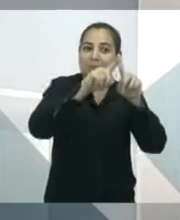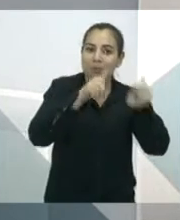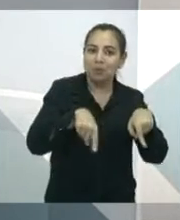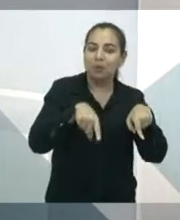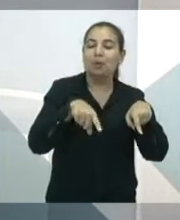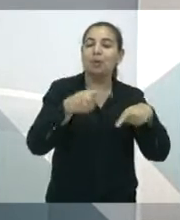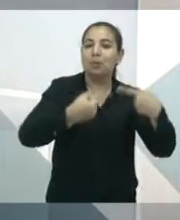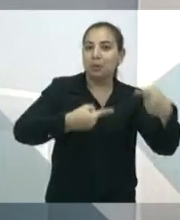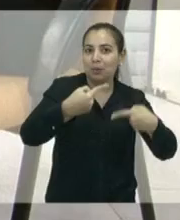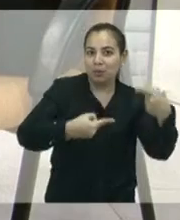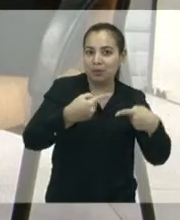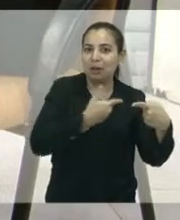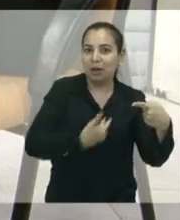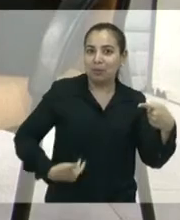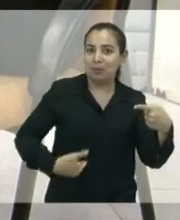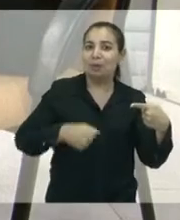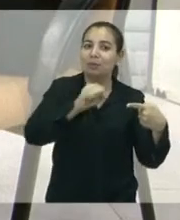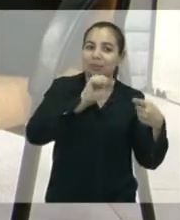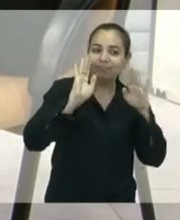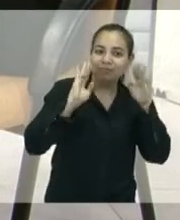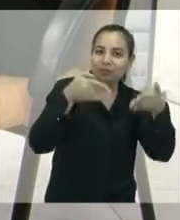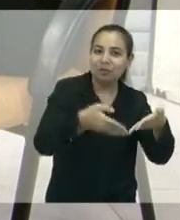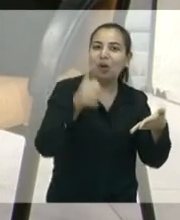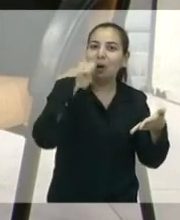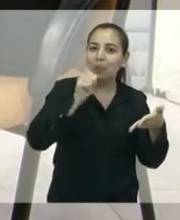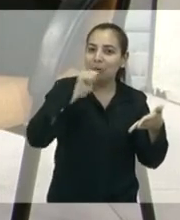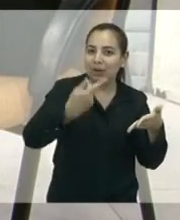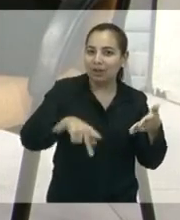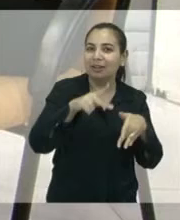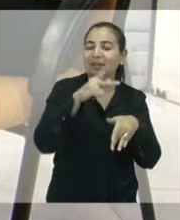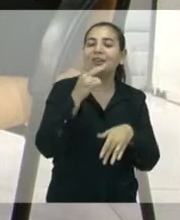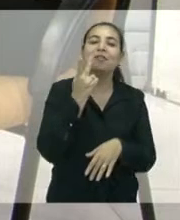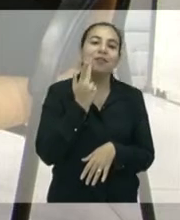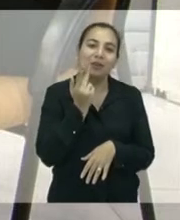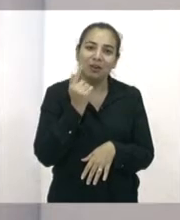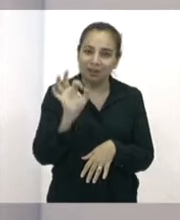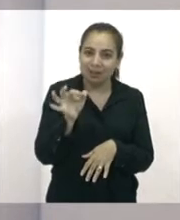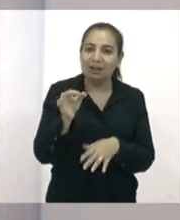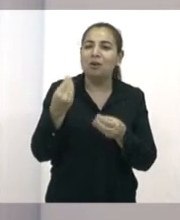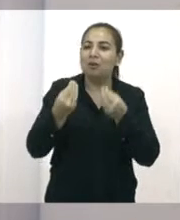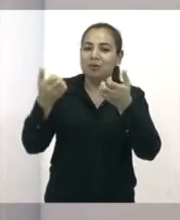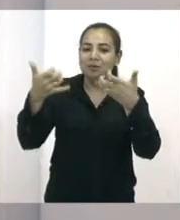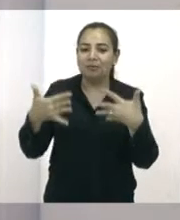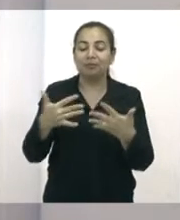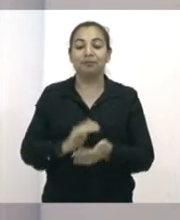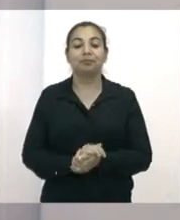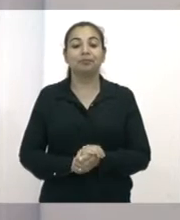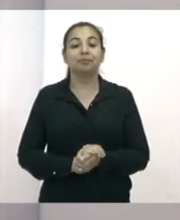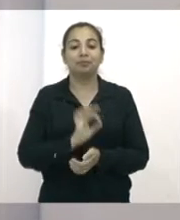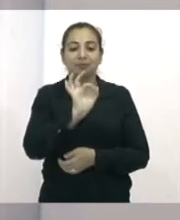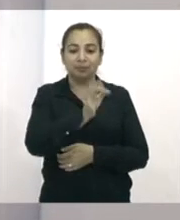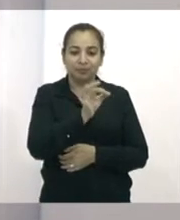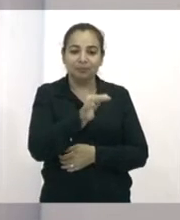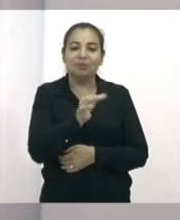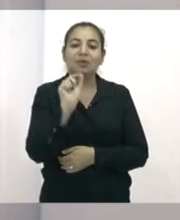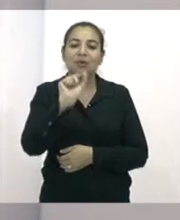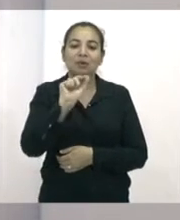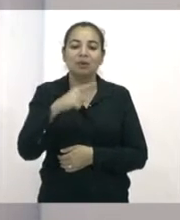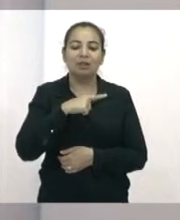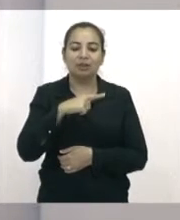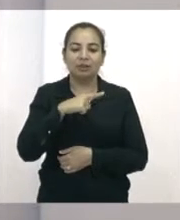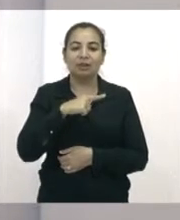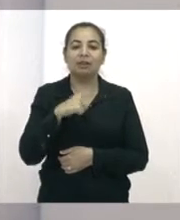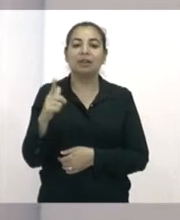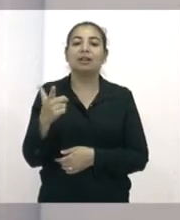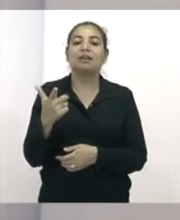voltadas às mulheres na cidade de Fortaleza, né? Eu queria que a senhora falasse um pouco sobre a atuação do seu mandato. Tá, é isso mesmo, né? Eu venho dessa trajetória,